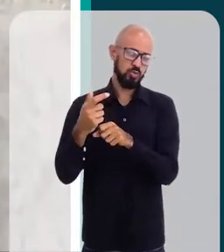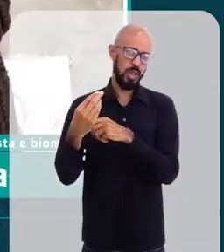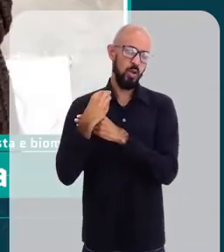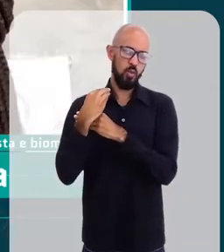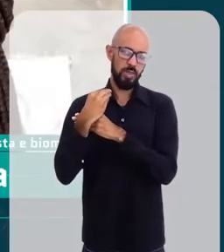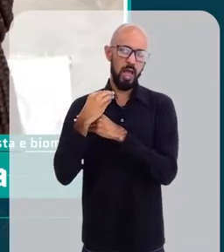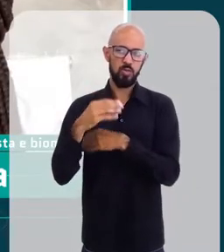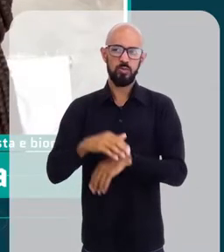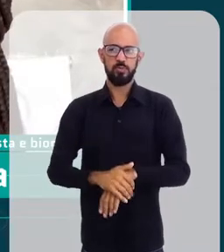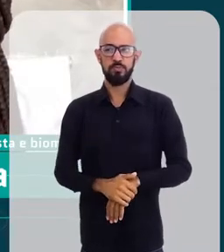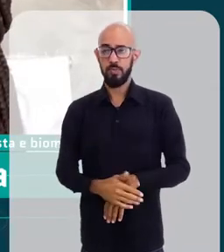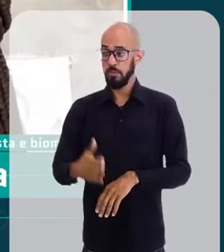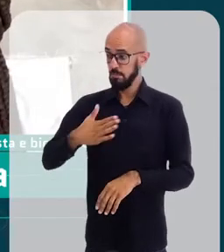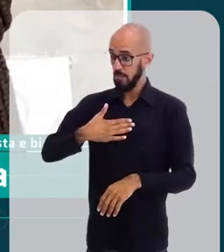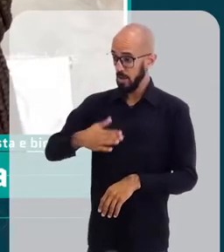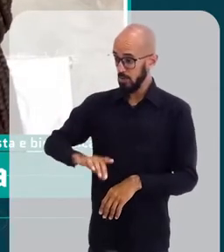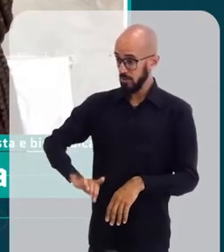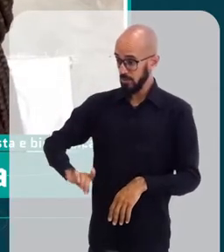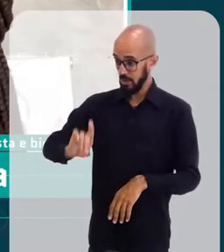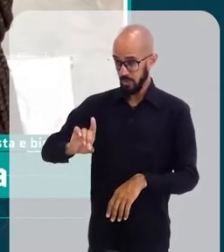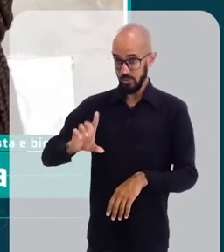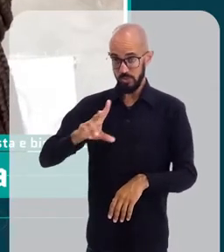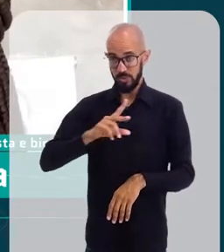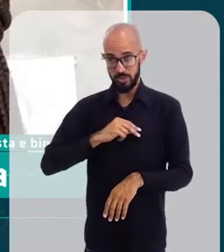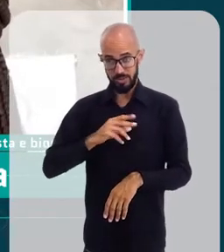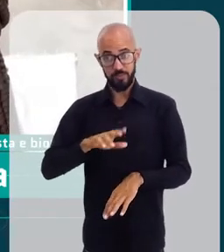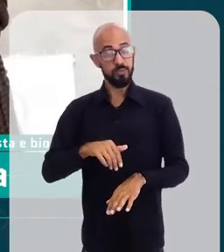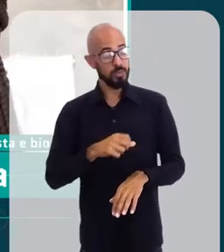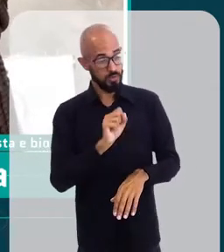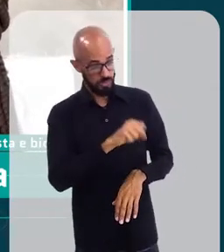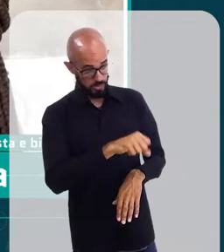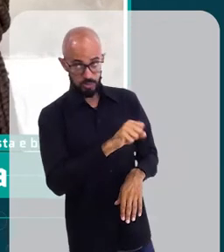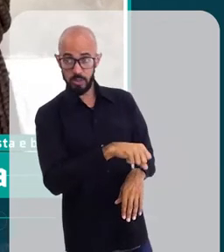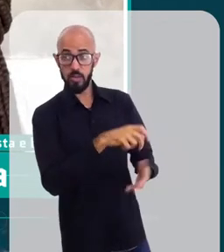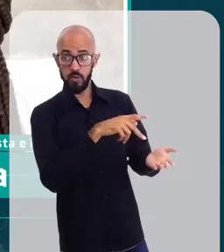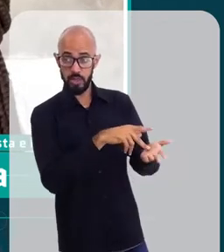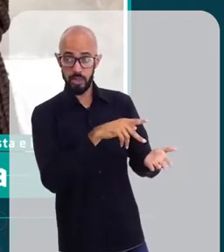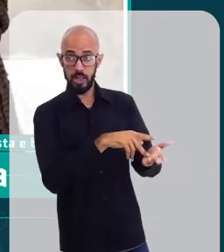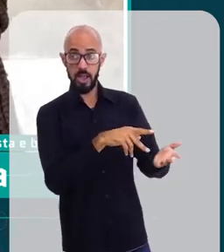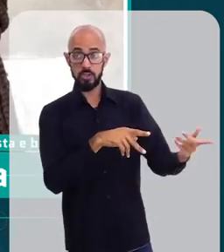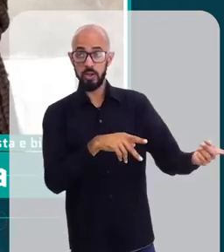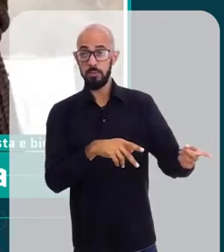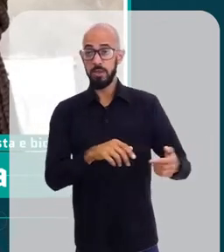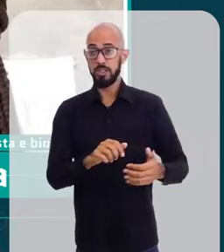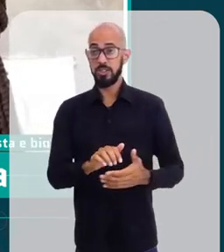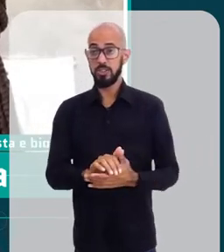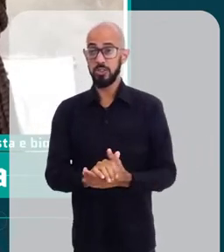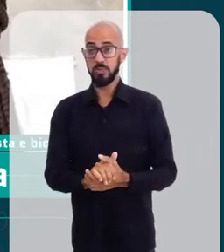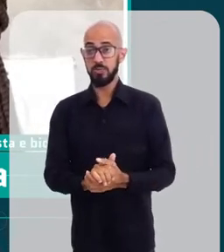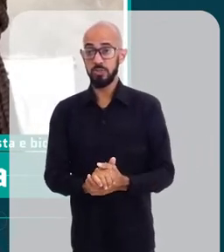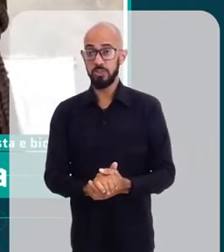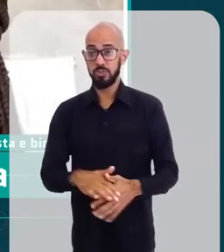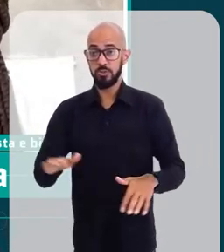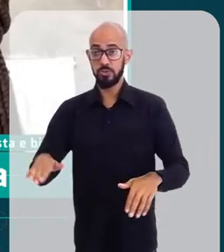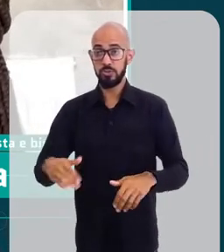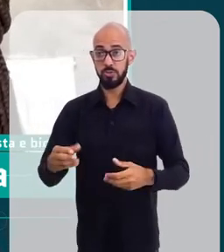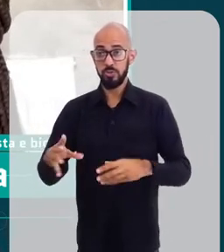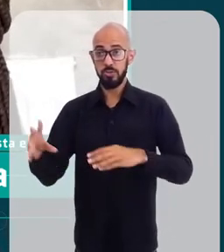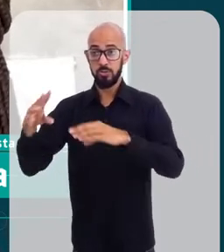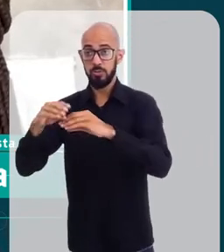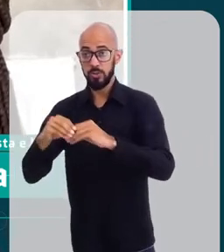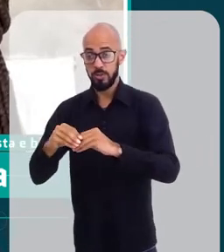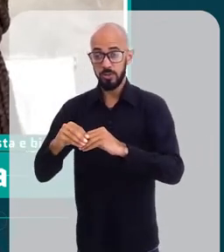essa pele. Meu Deus, estou recuperado. Eu chego até a acrescentar que